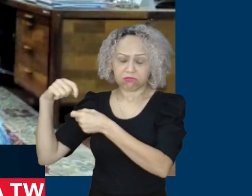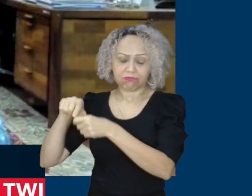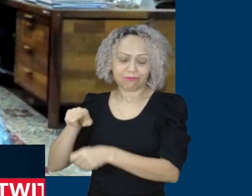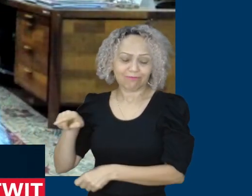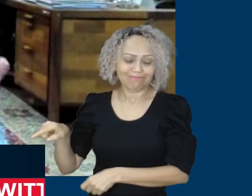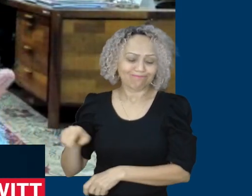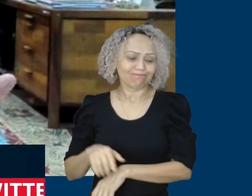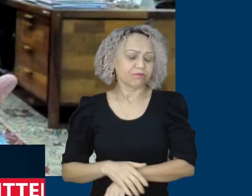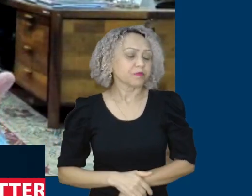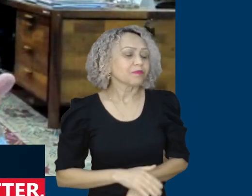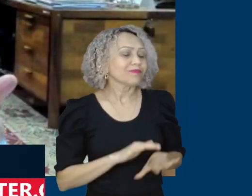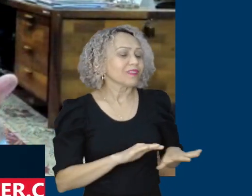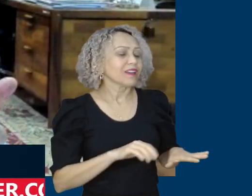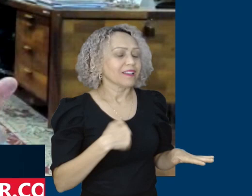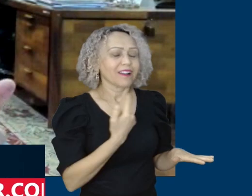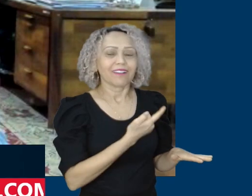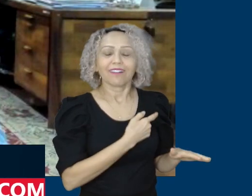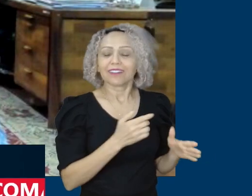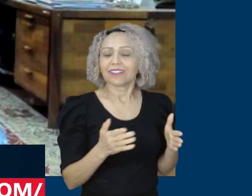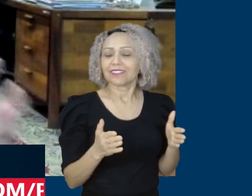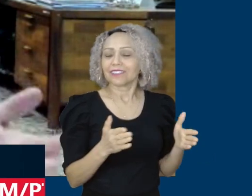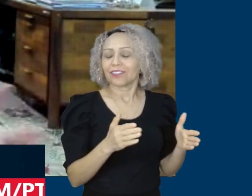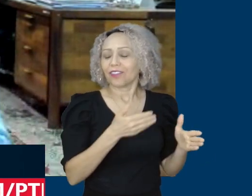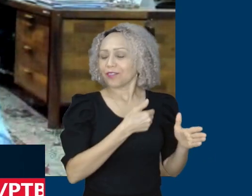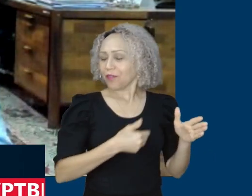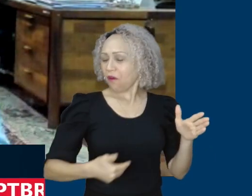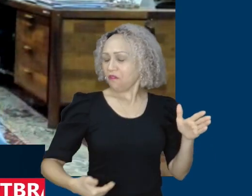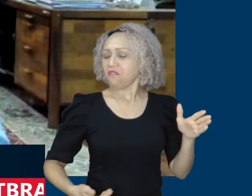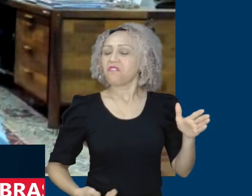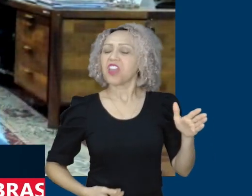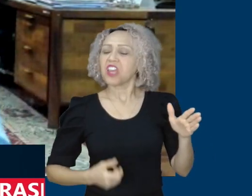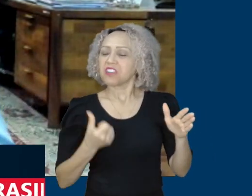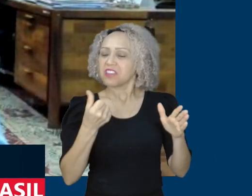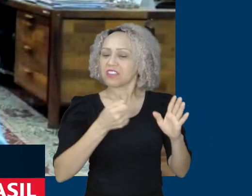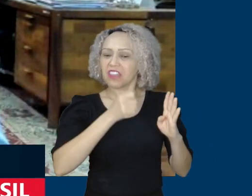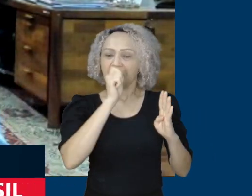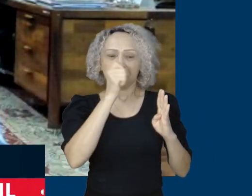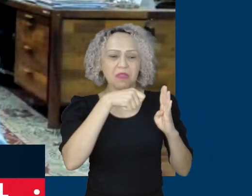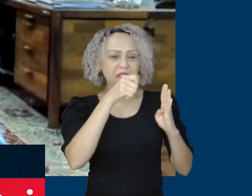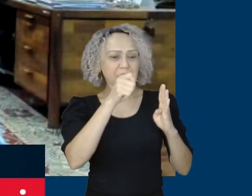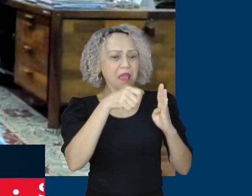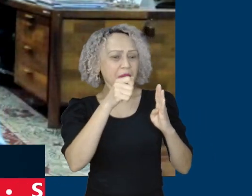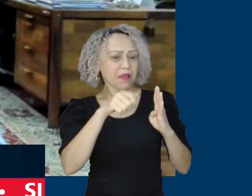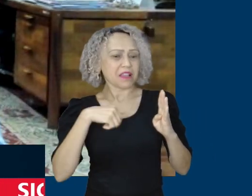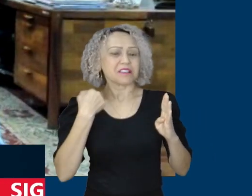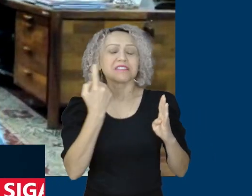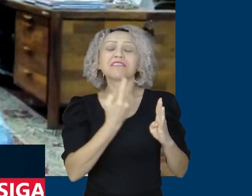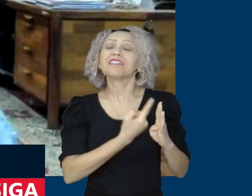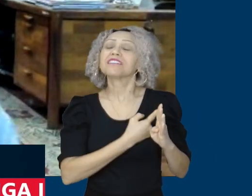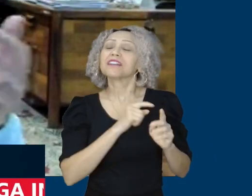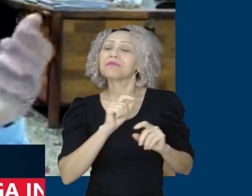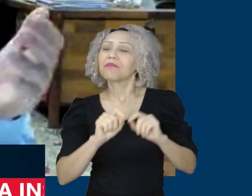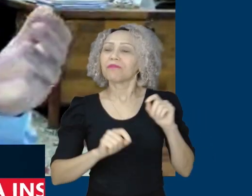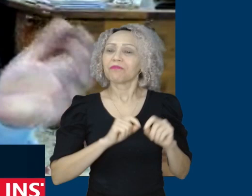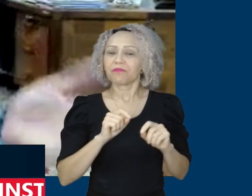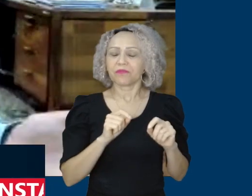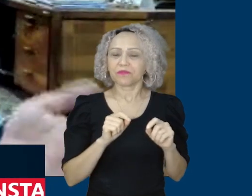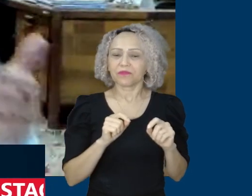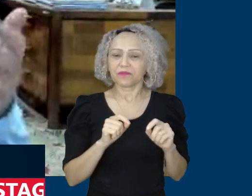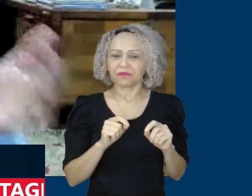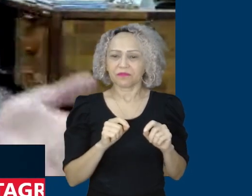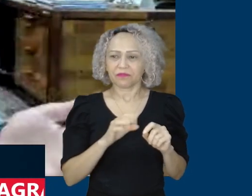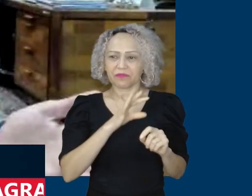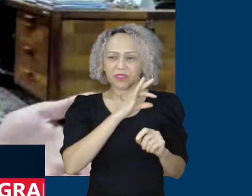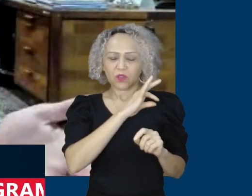reconstituindo a esperança do nosso povo. Seis meses onde nós, além de fazer o